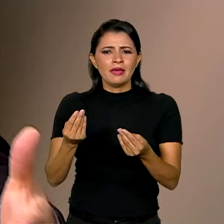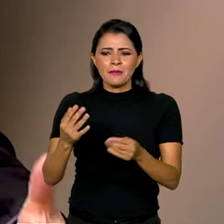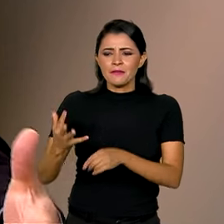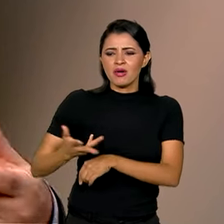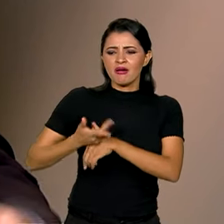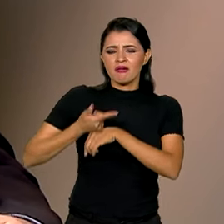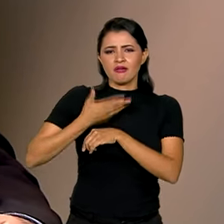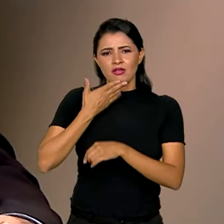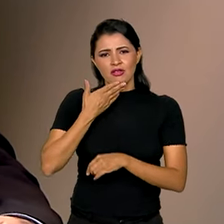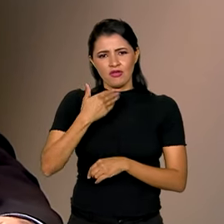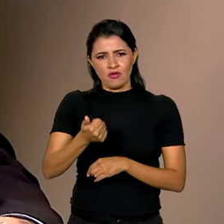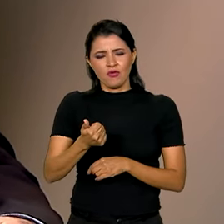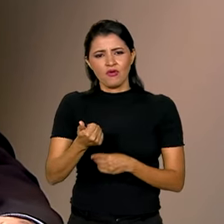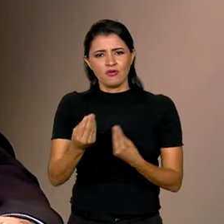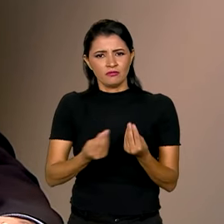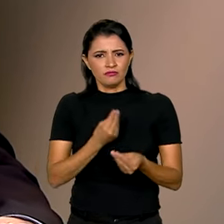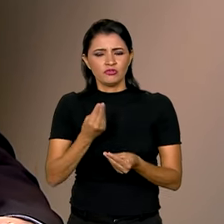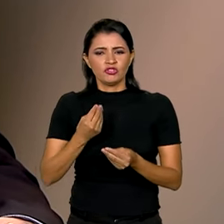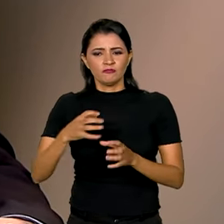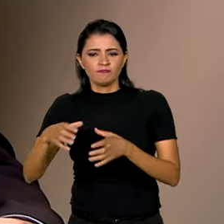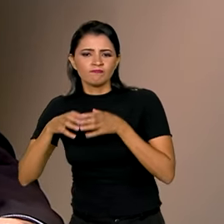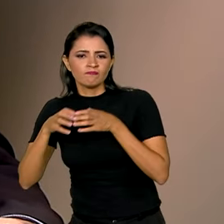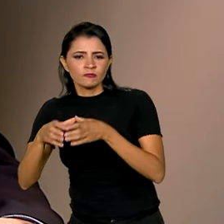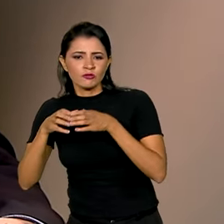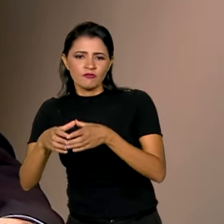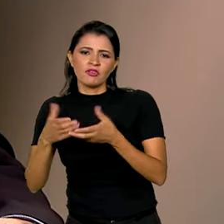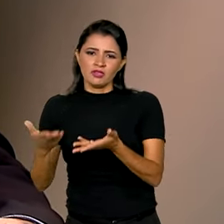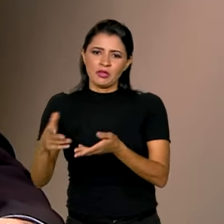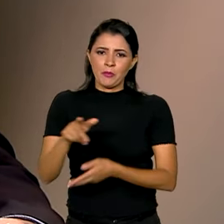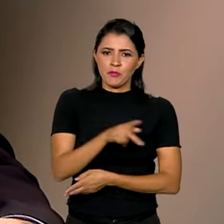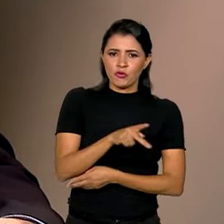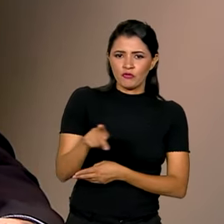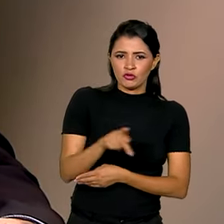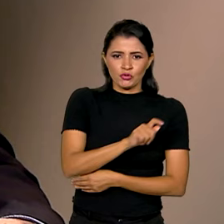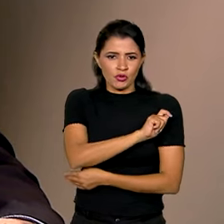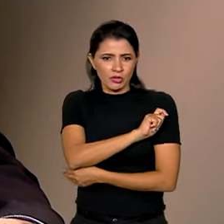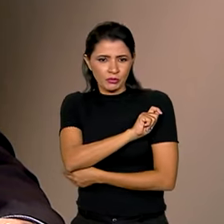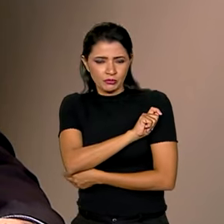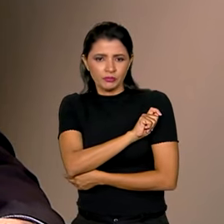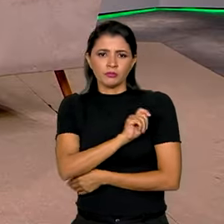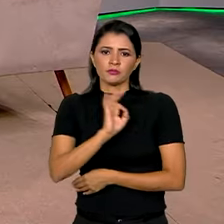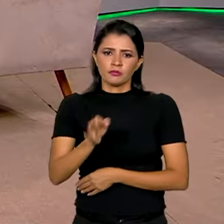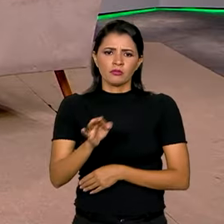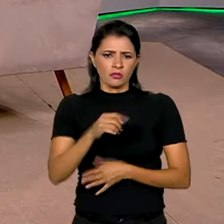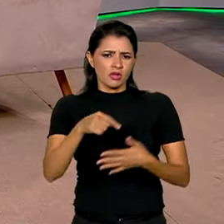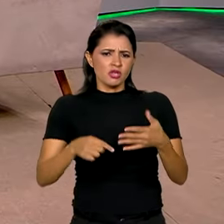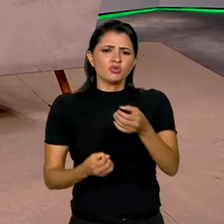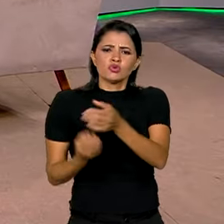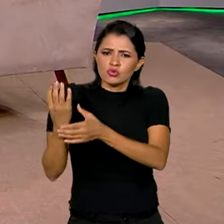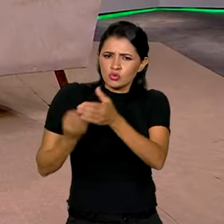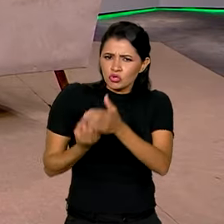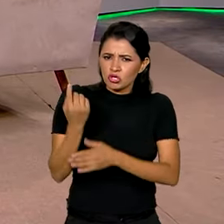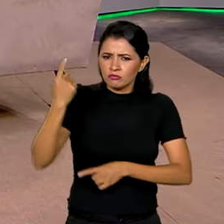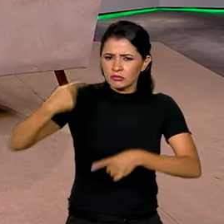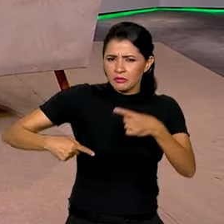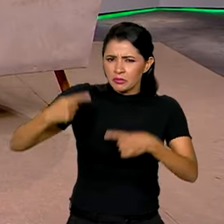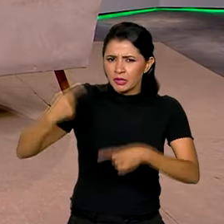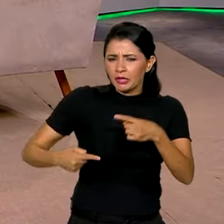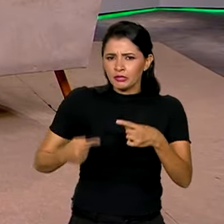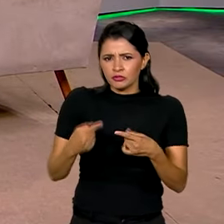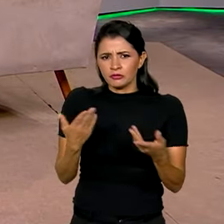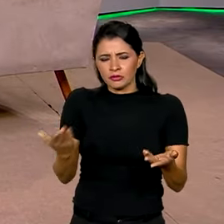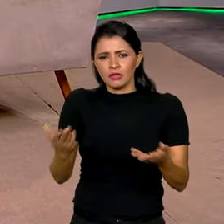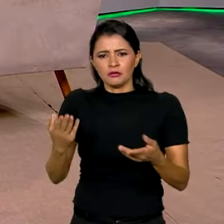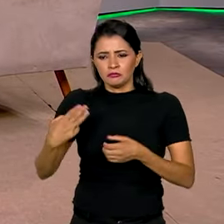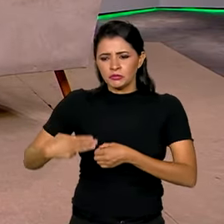qualificado de convivência entre professores e alunos, né? E tudo isso surgindo, então, nesses debates nos